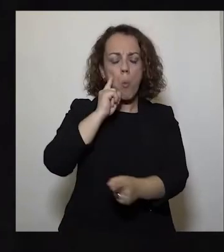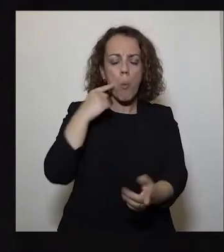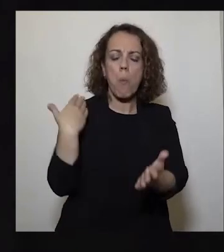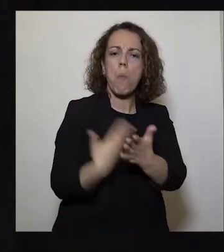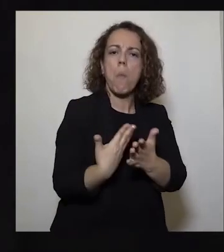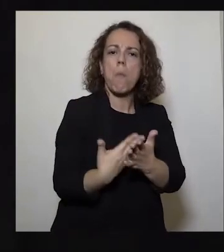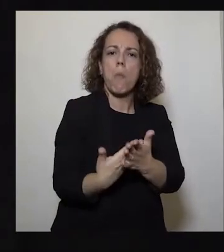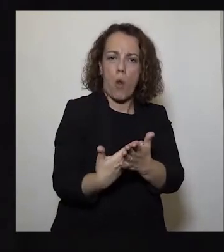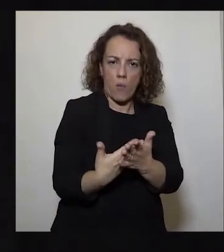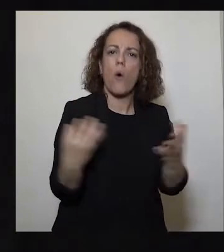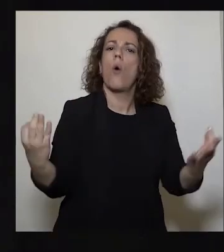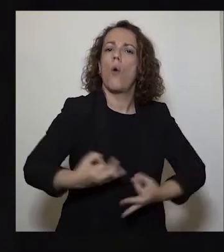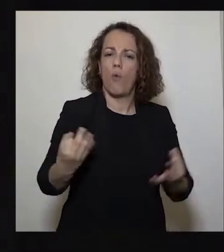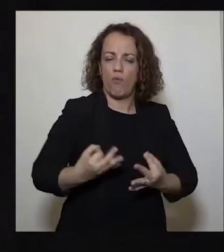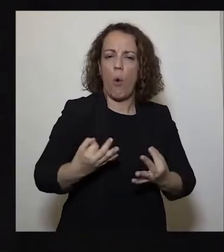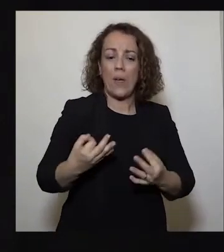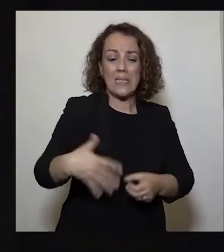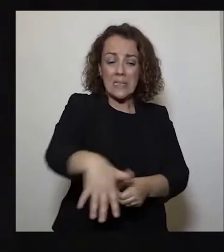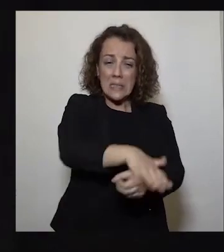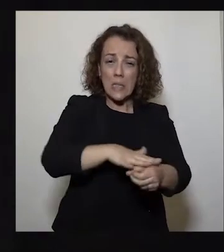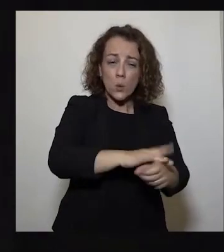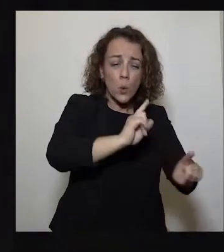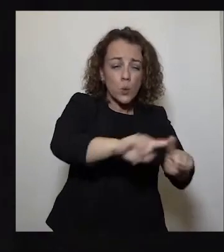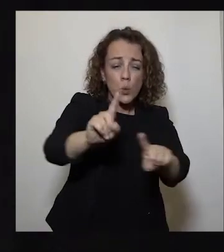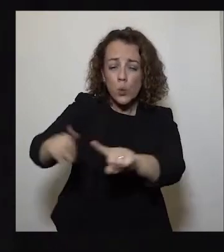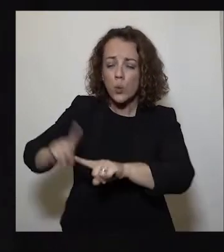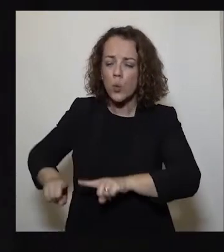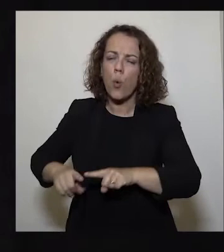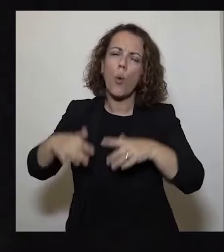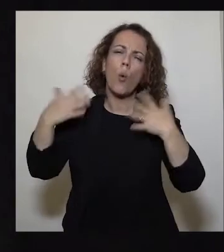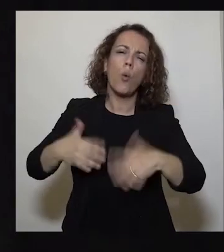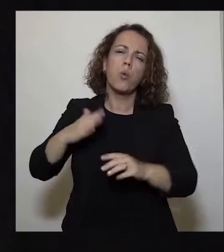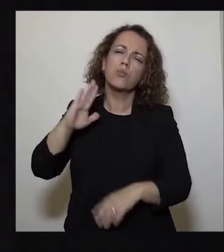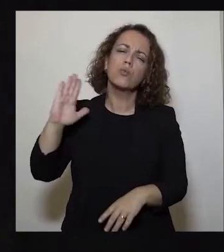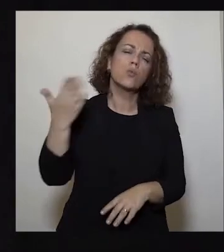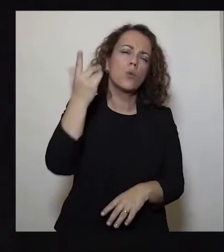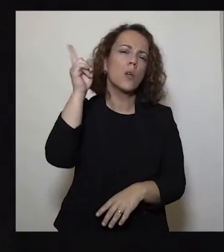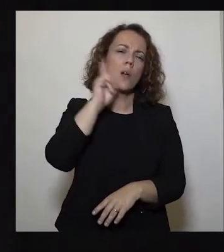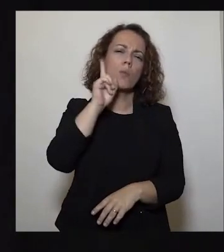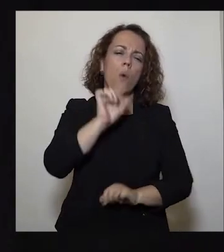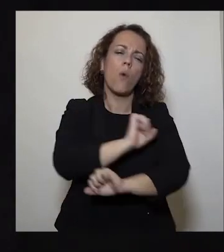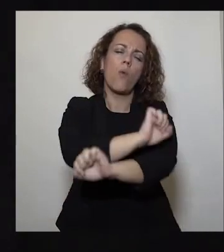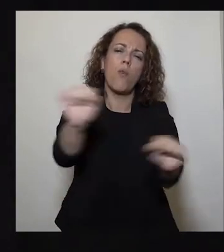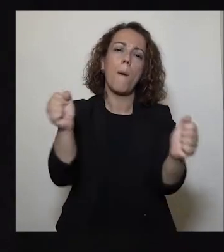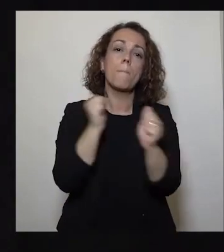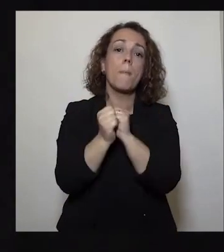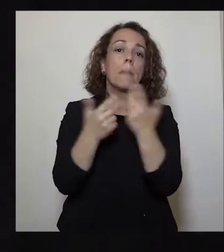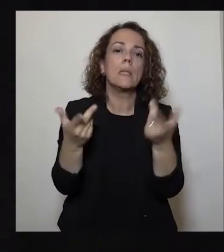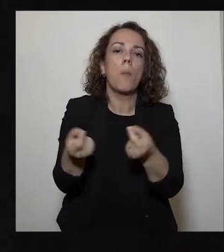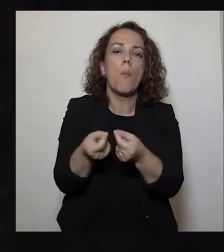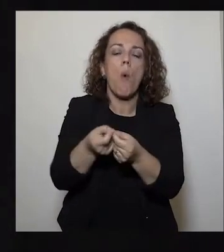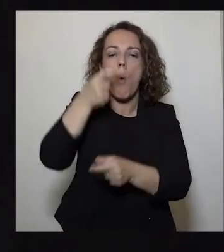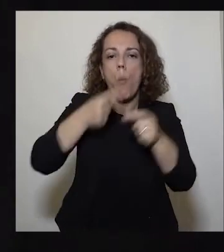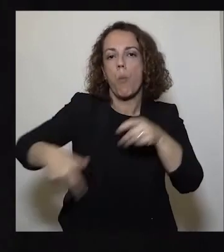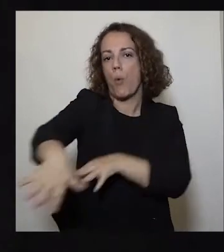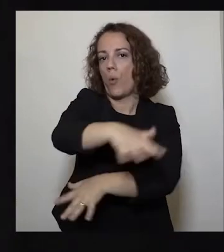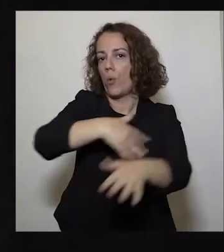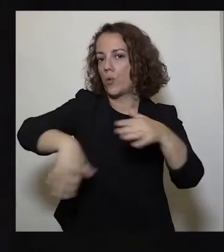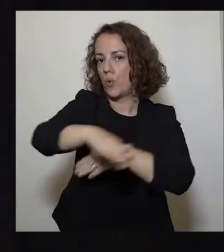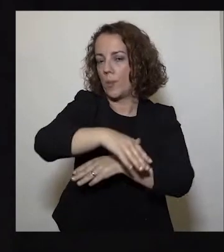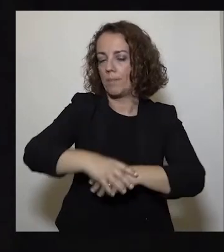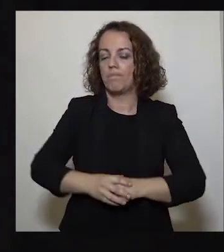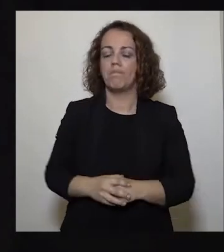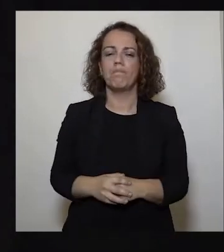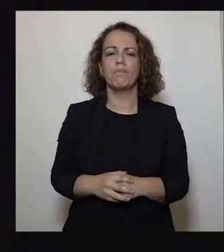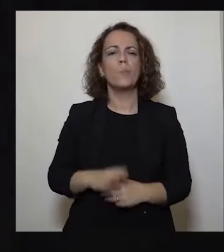como em tantas dessas circunstâncias, foi essencial o vosso papel de proximidade. E duas